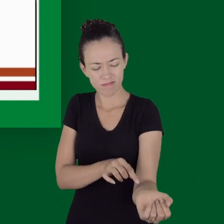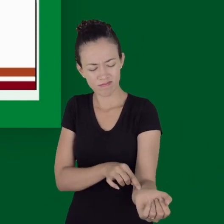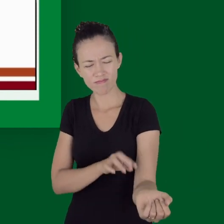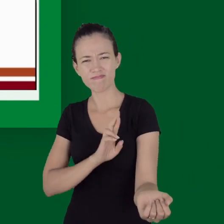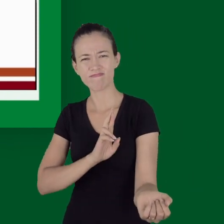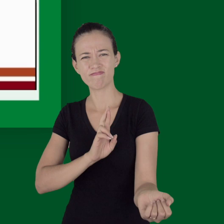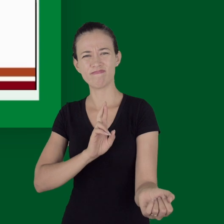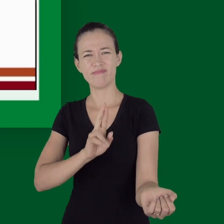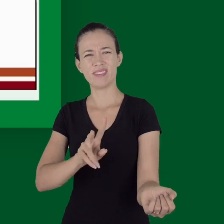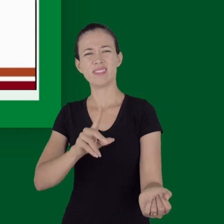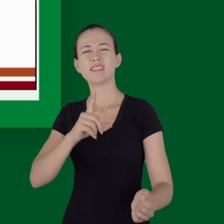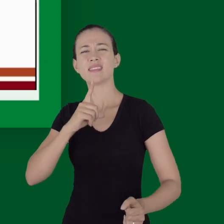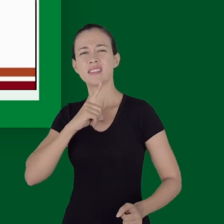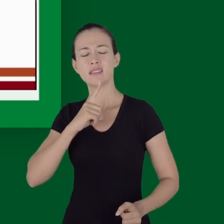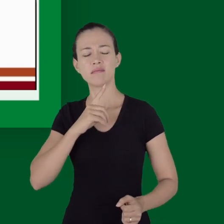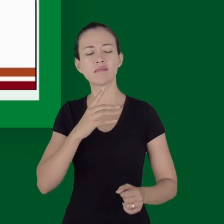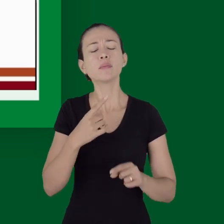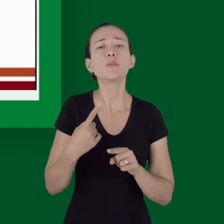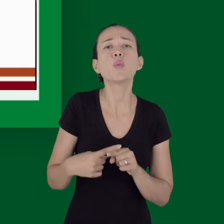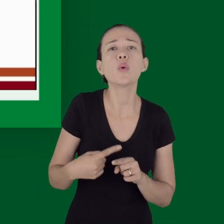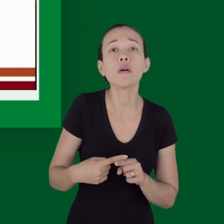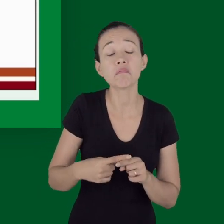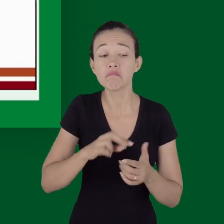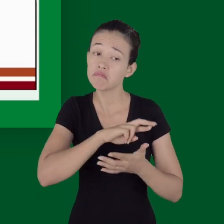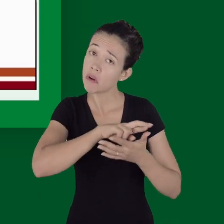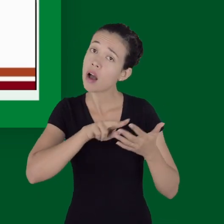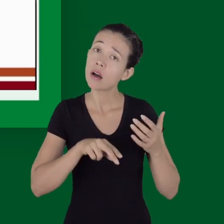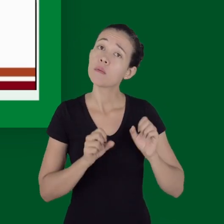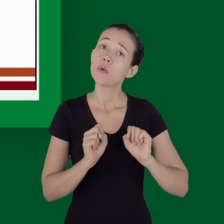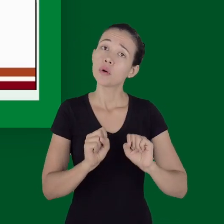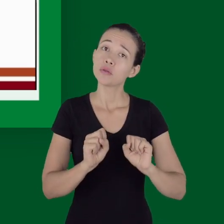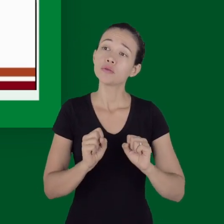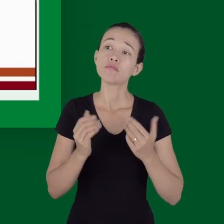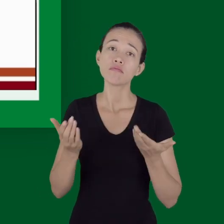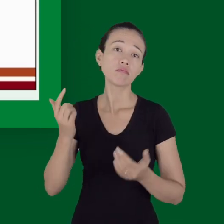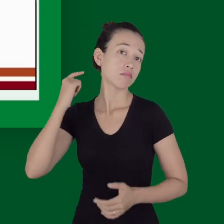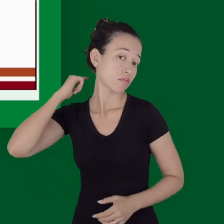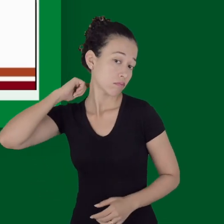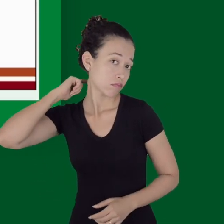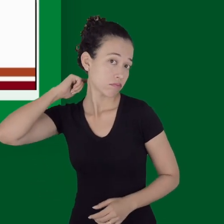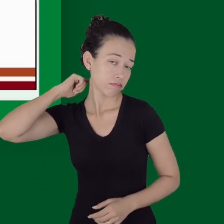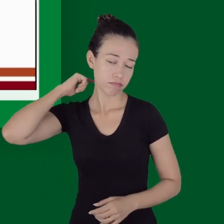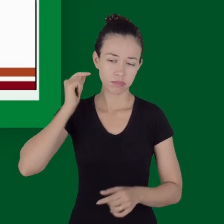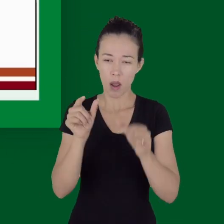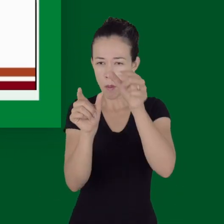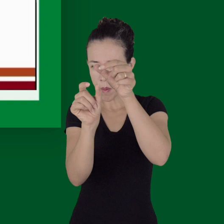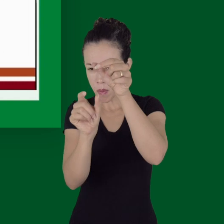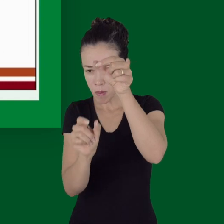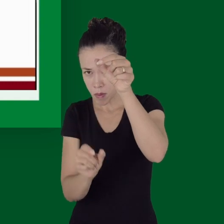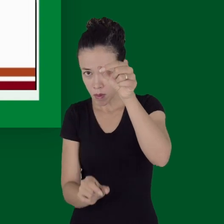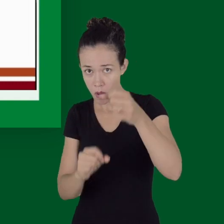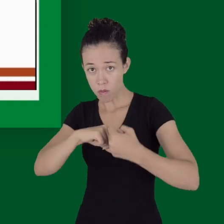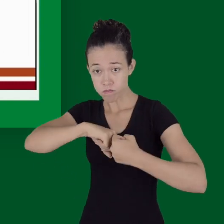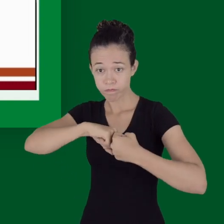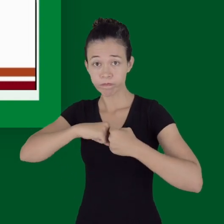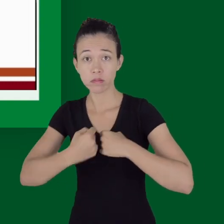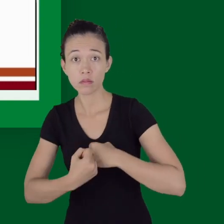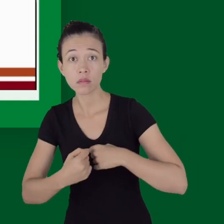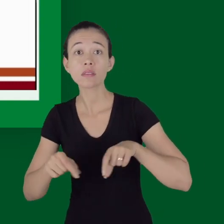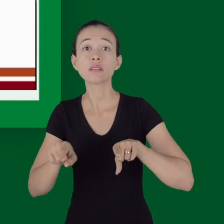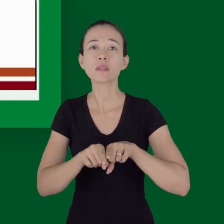tomos vascular. Pode ter várias causas diferentes, incluindo trauma hakimedular e anafilaxia.